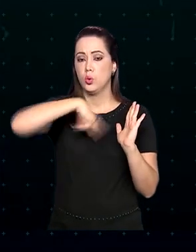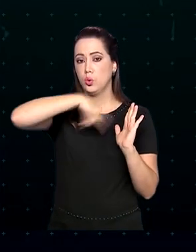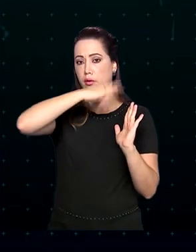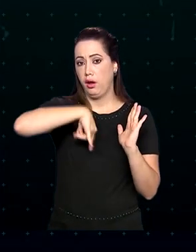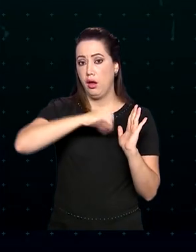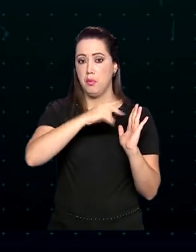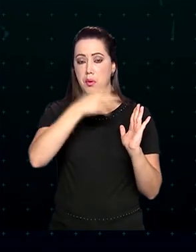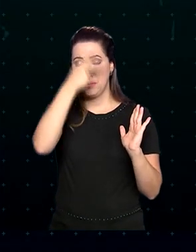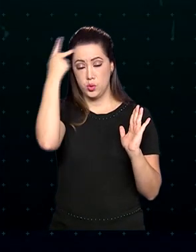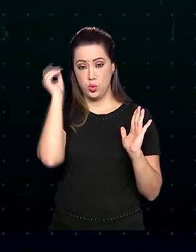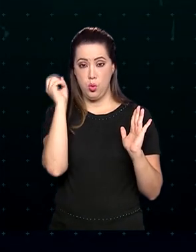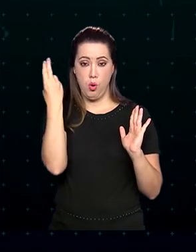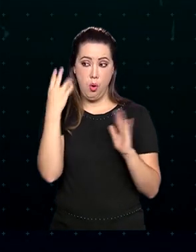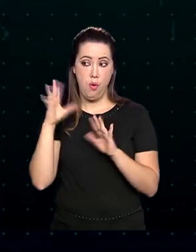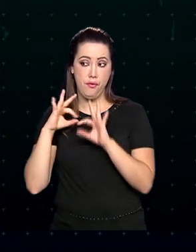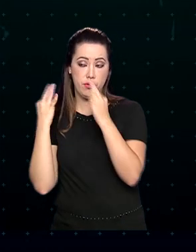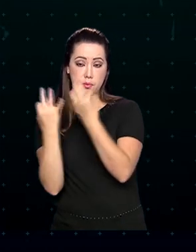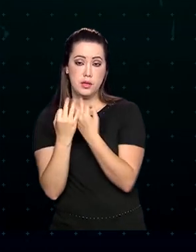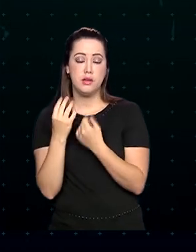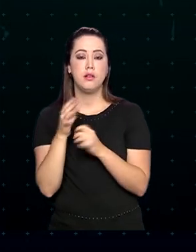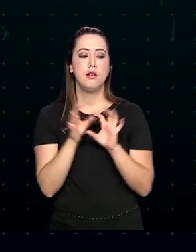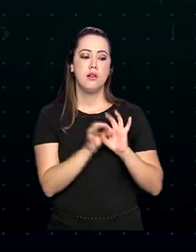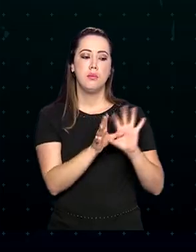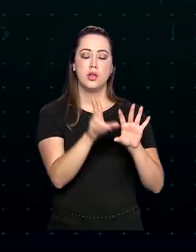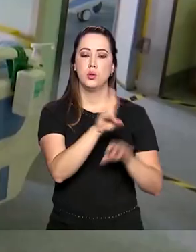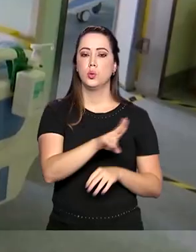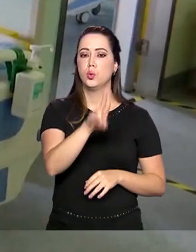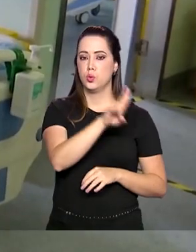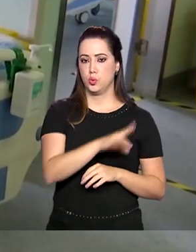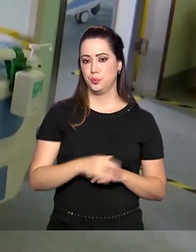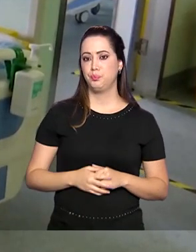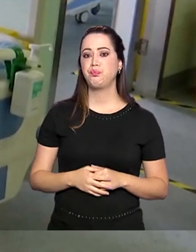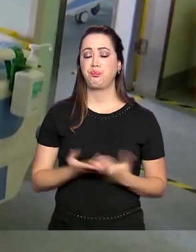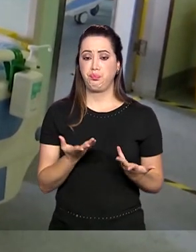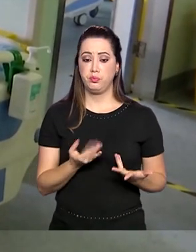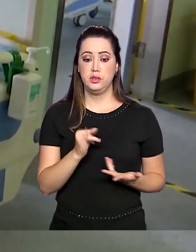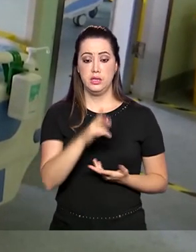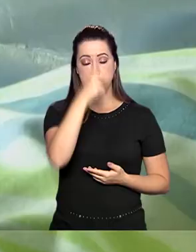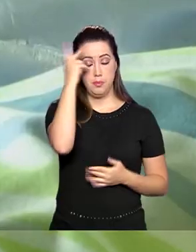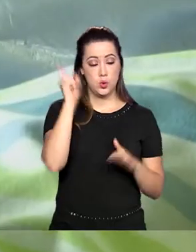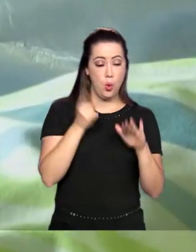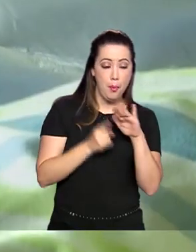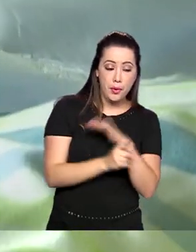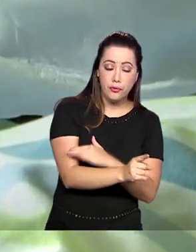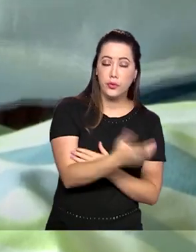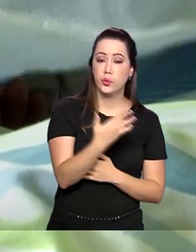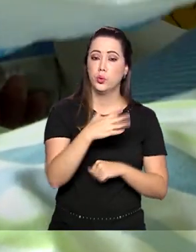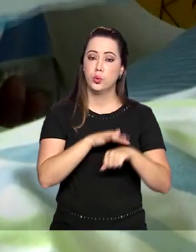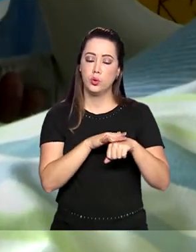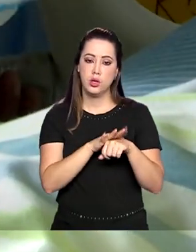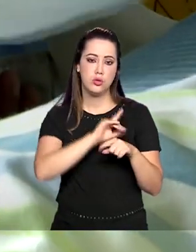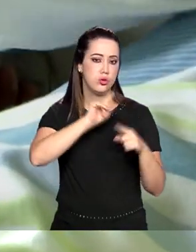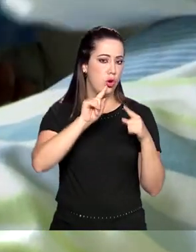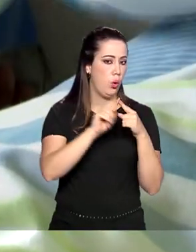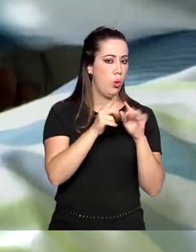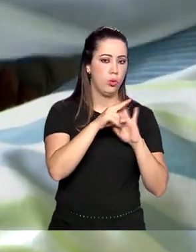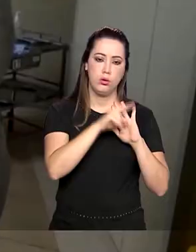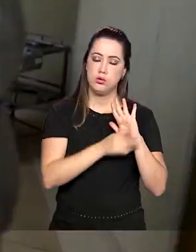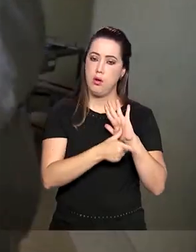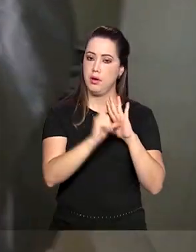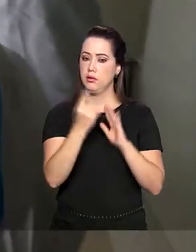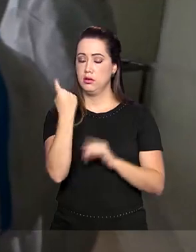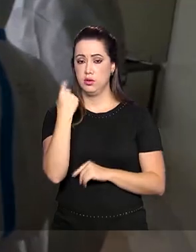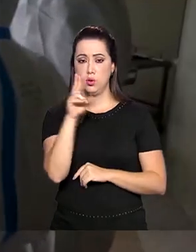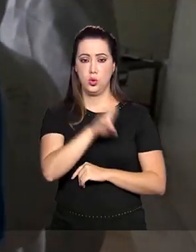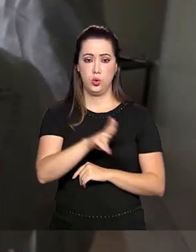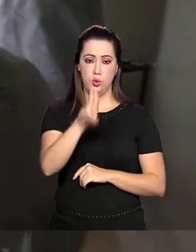familiares autorizando o uso da medicação. Para casos graves, continua o protocolo anterior em